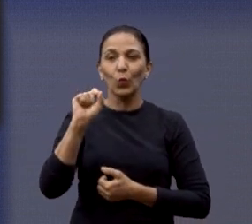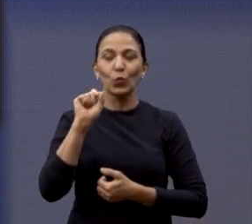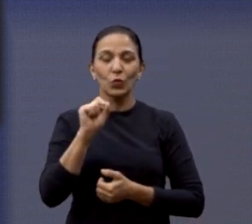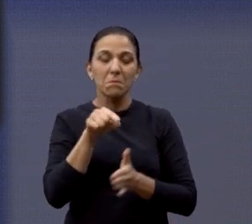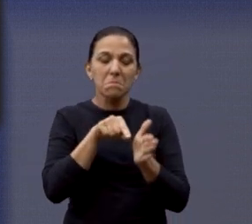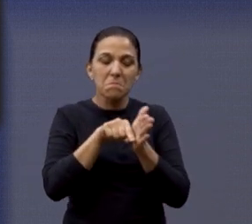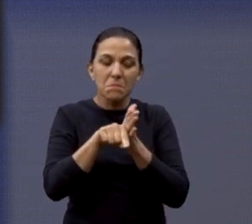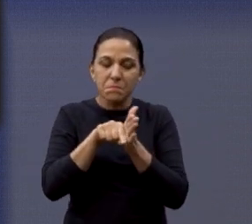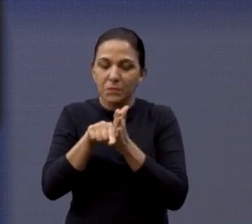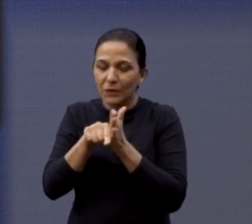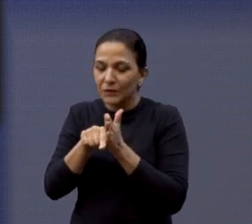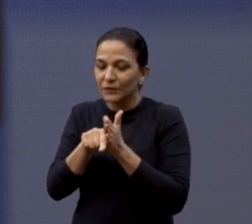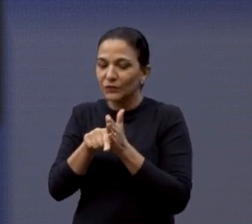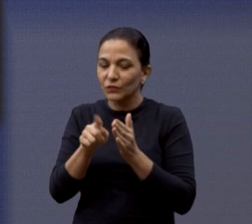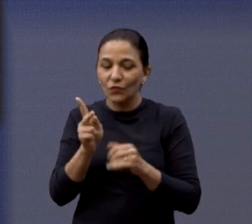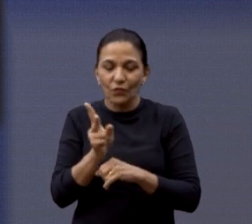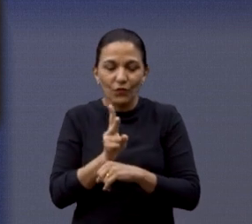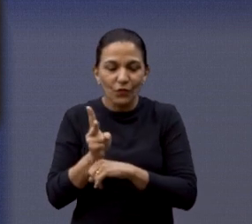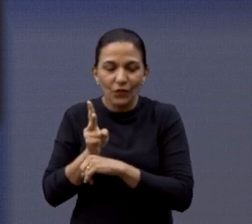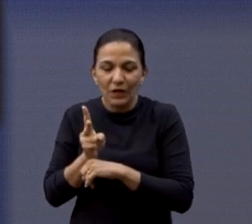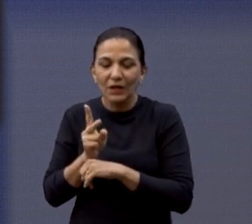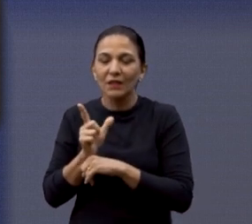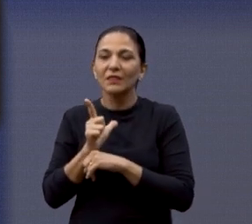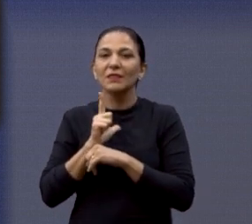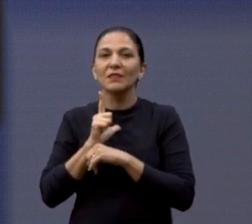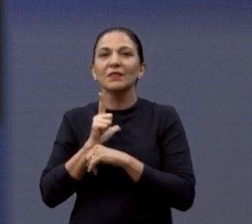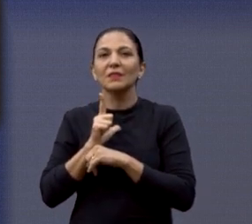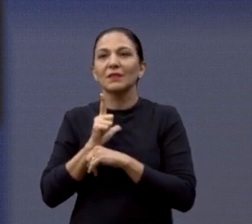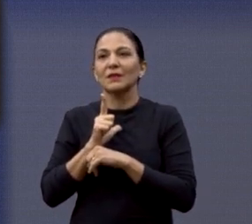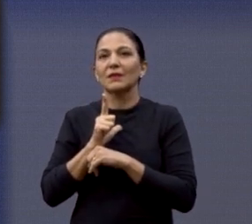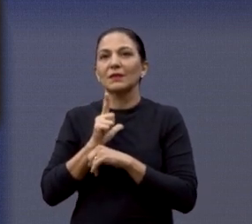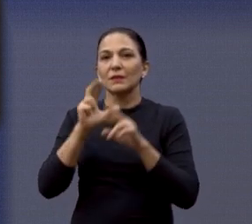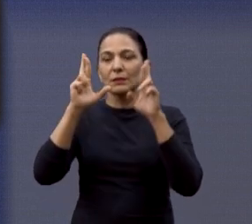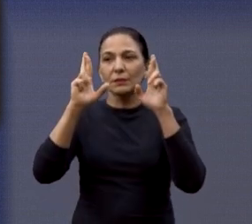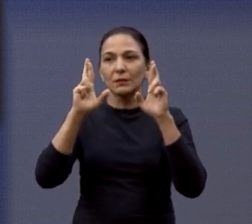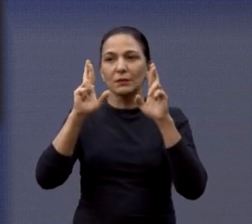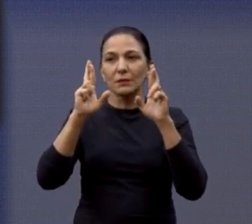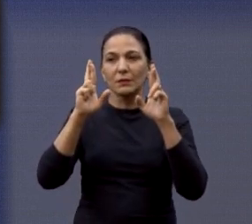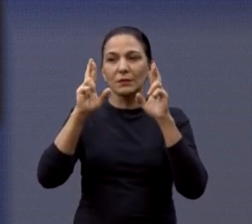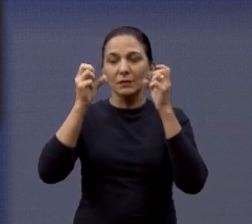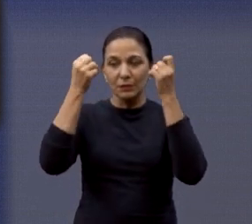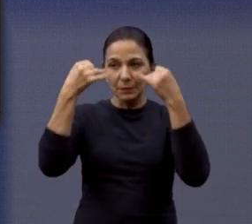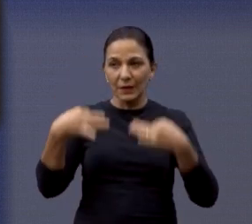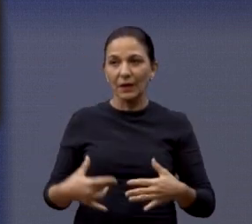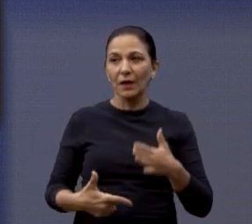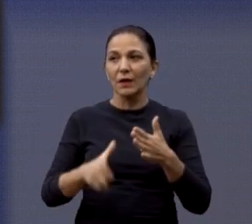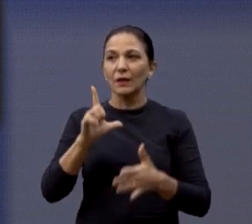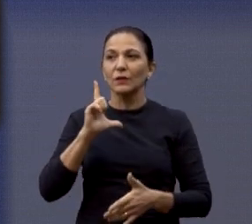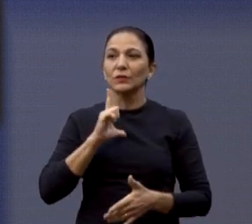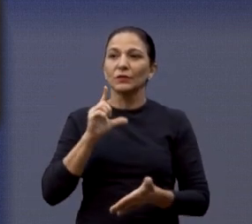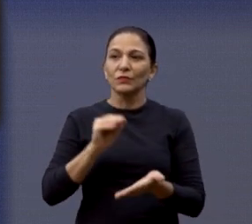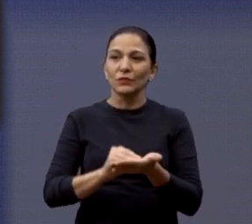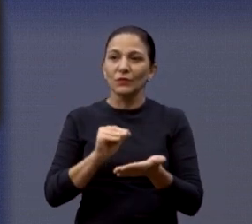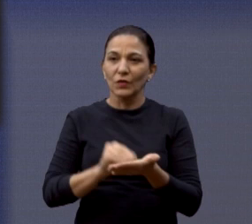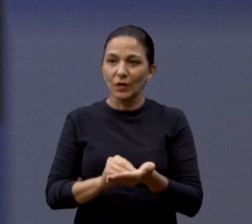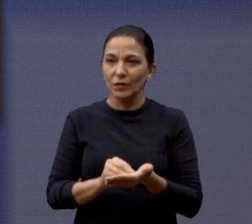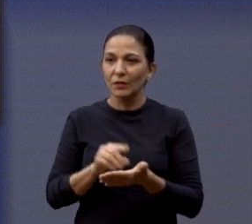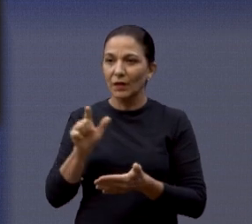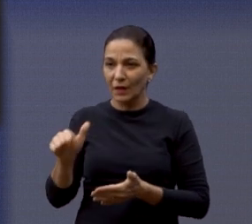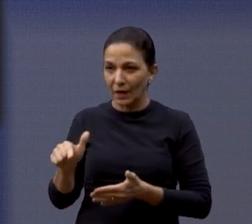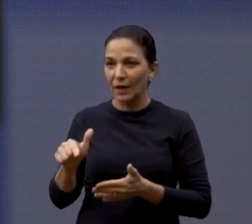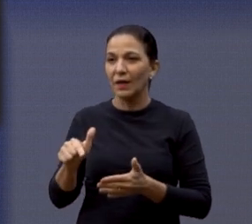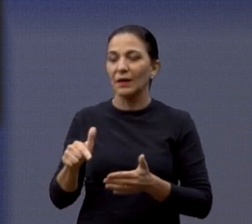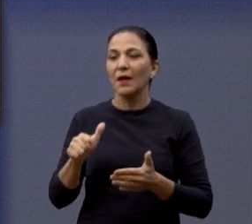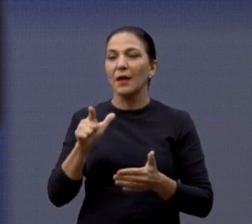conferindo o que a gente já tinha relatado aqui, umas coisas que estavam faltando. Onde que eu estou agachado, aí a piscina